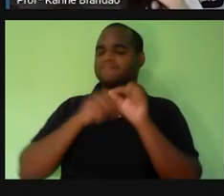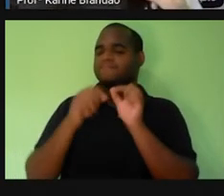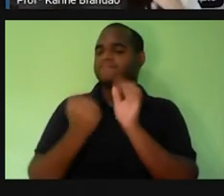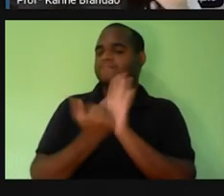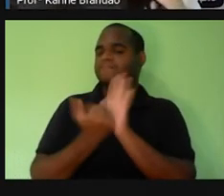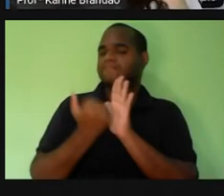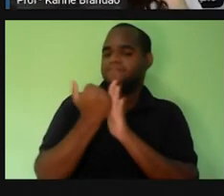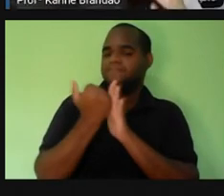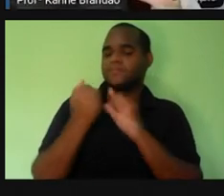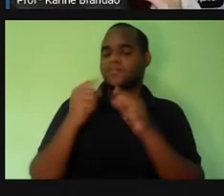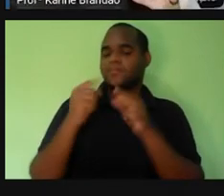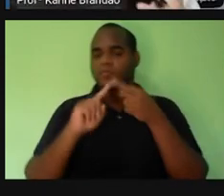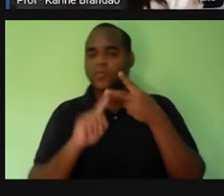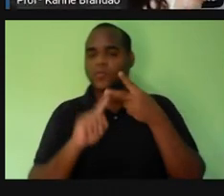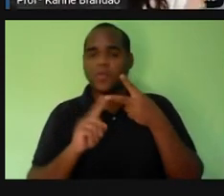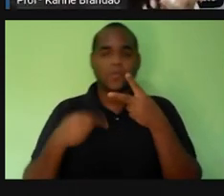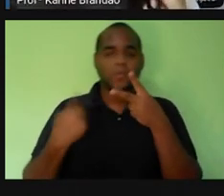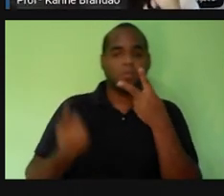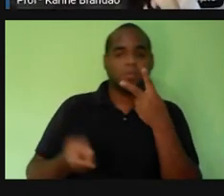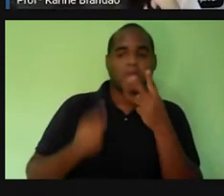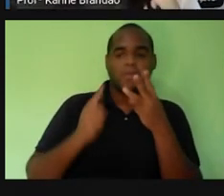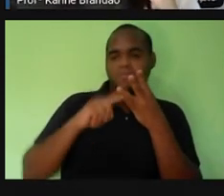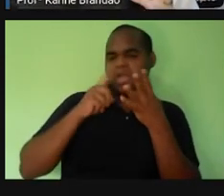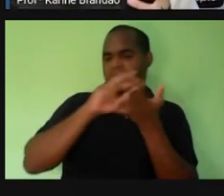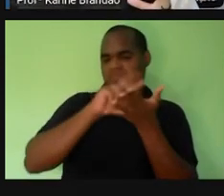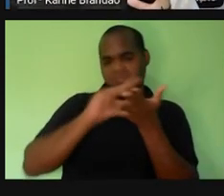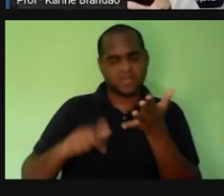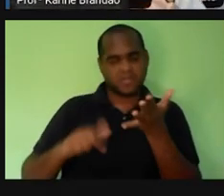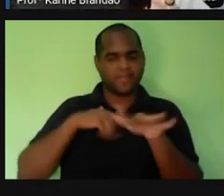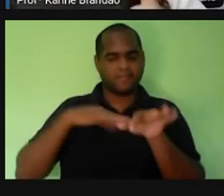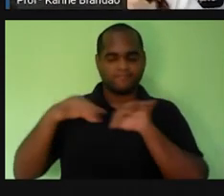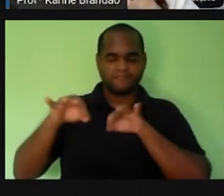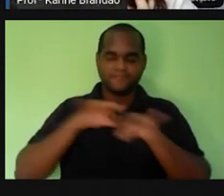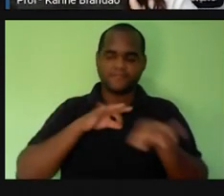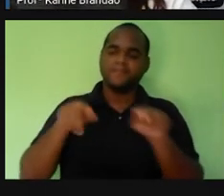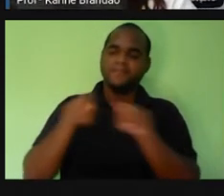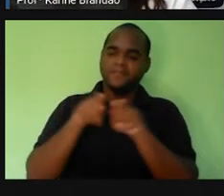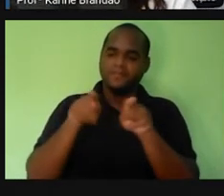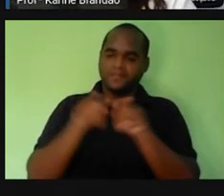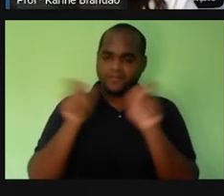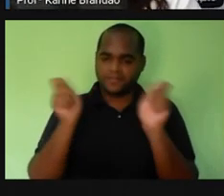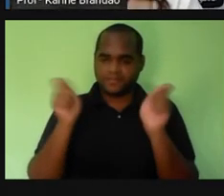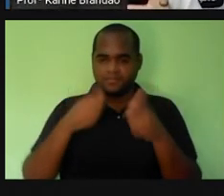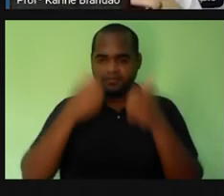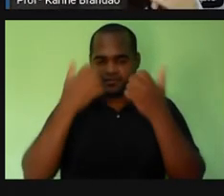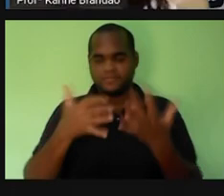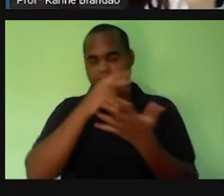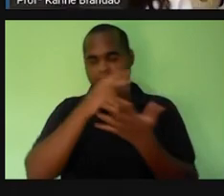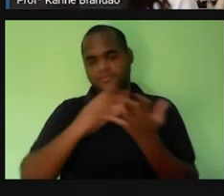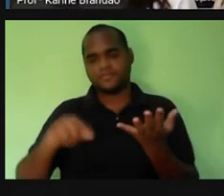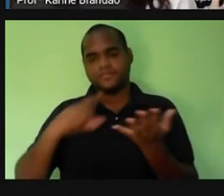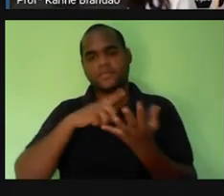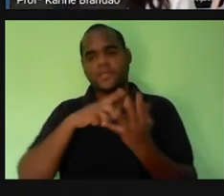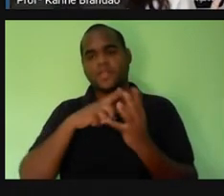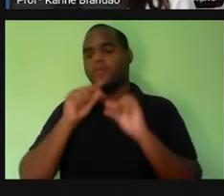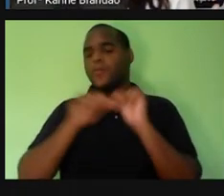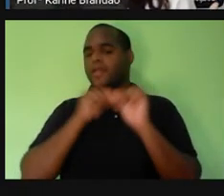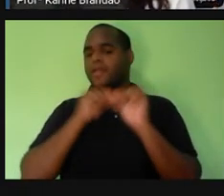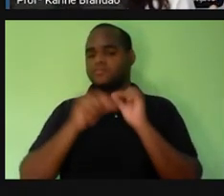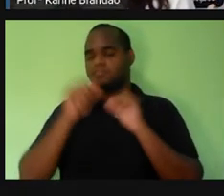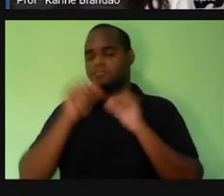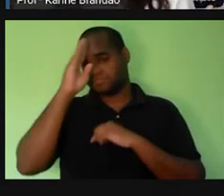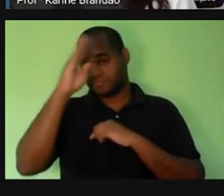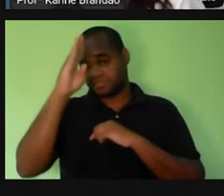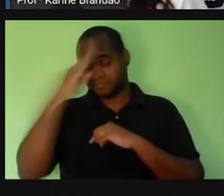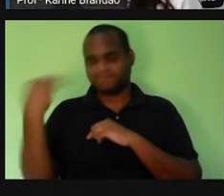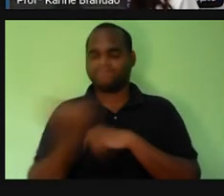dois ou mais tecidos que vão estar organizados também para formar um órgão. E os órgãos, eles têm função própria